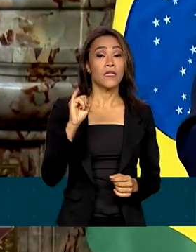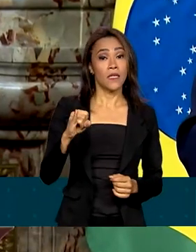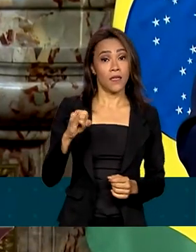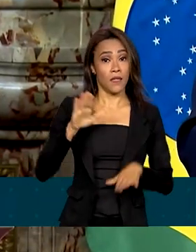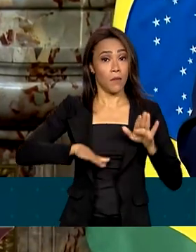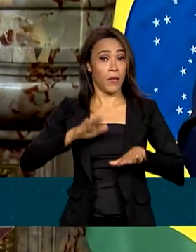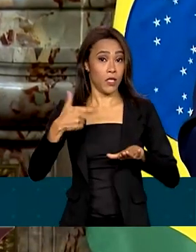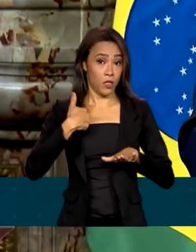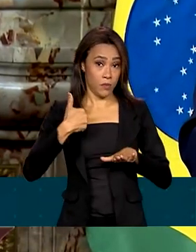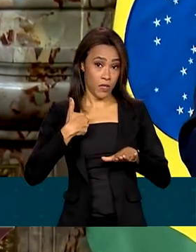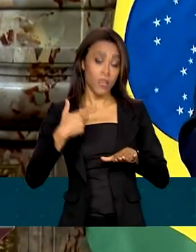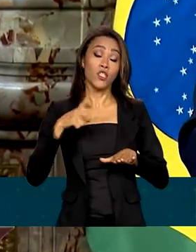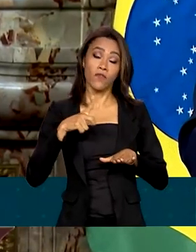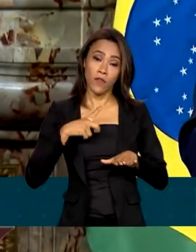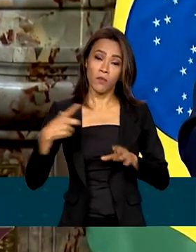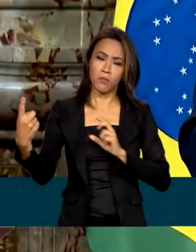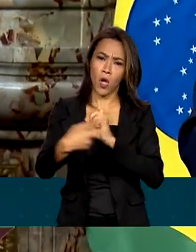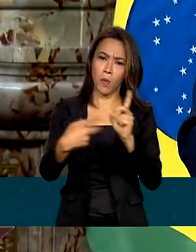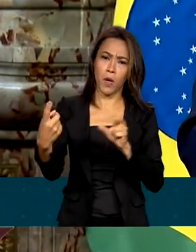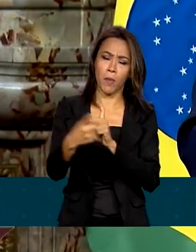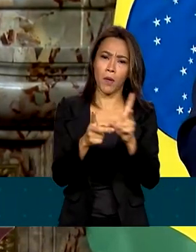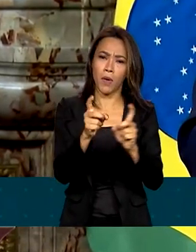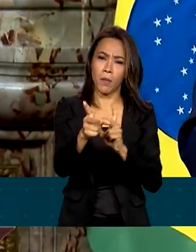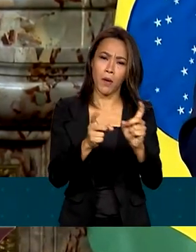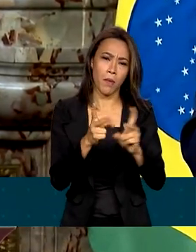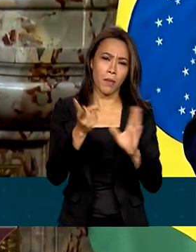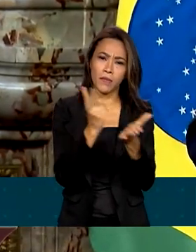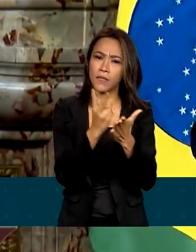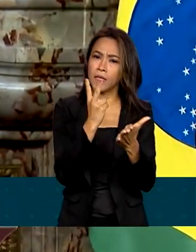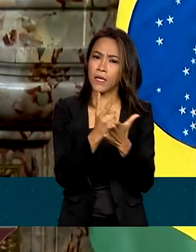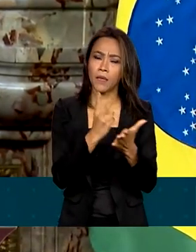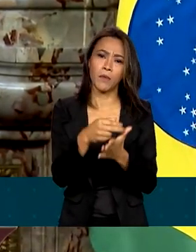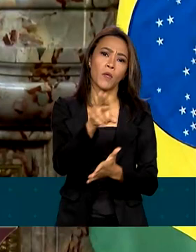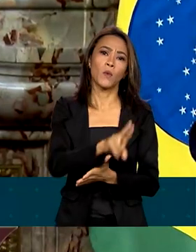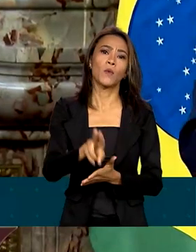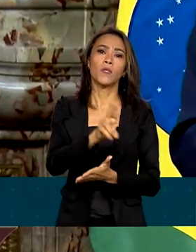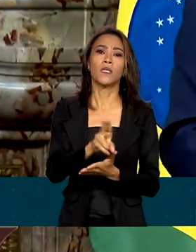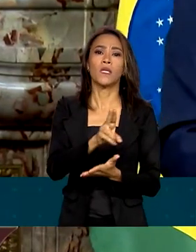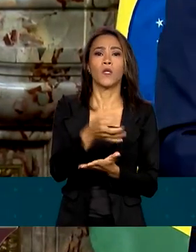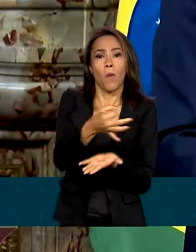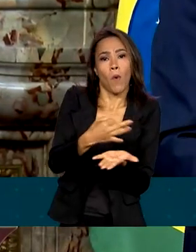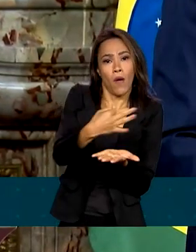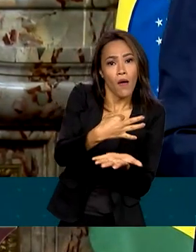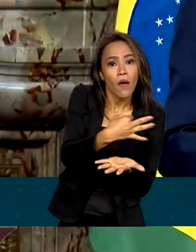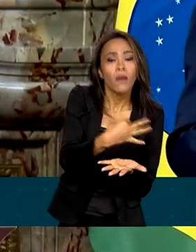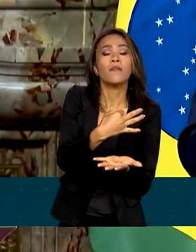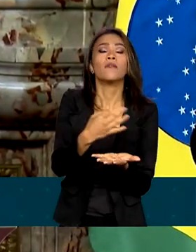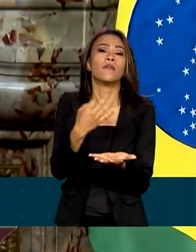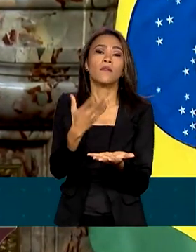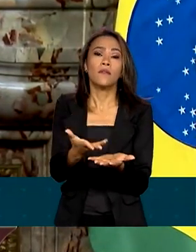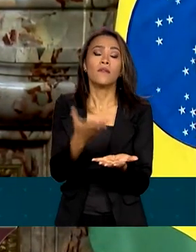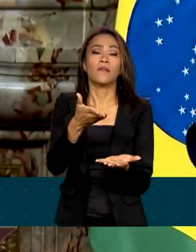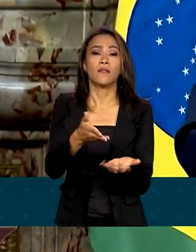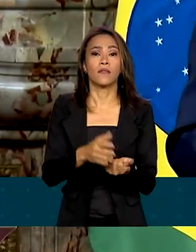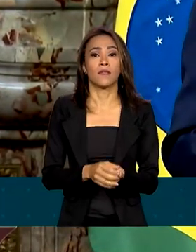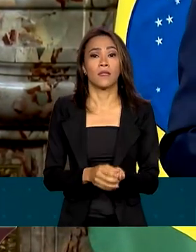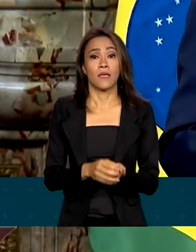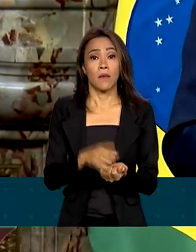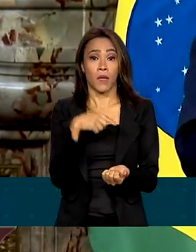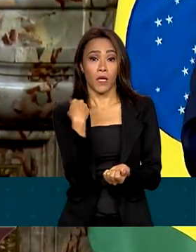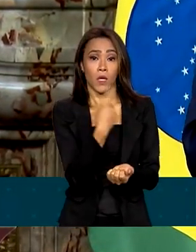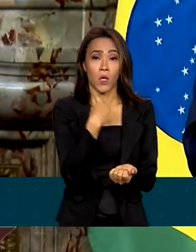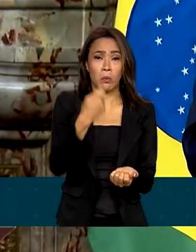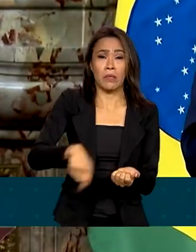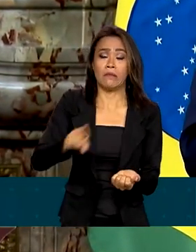comércio exterior, sempre nas moedas dos outros países. Comércio exterior sempre com a moeda dos Para que a gente